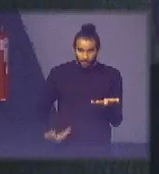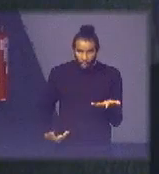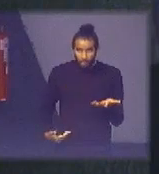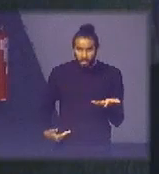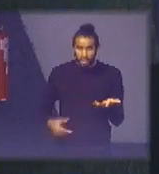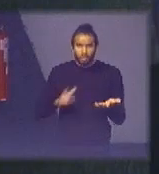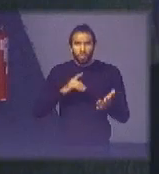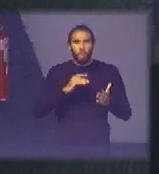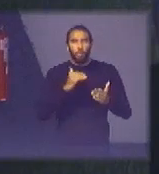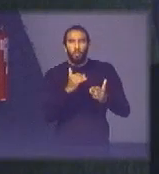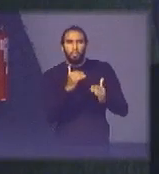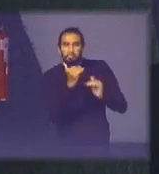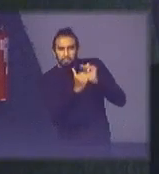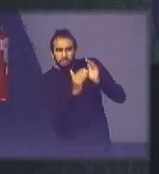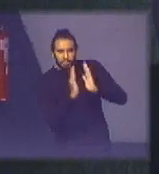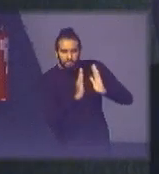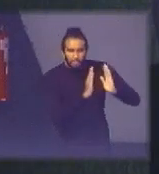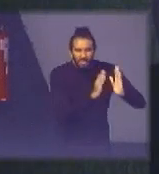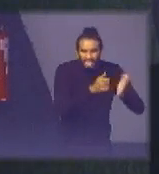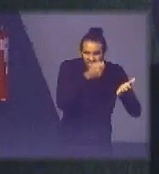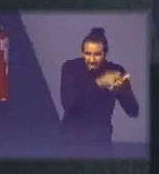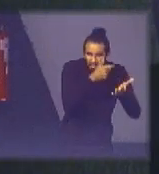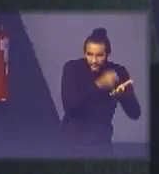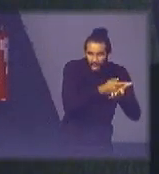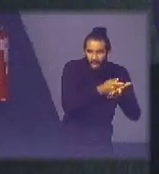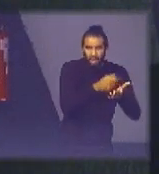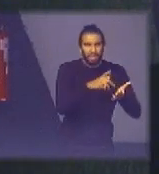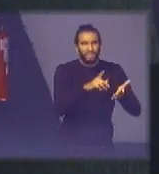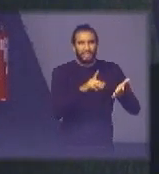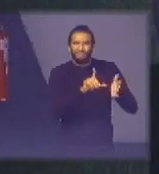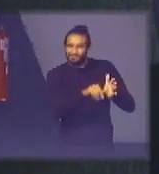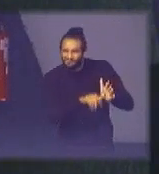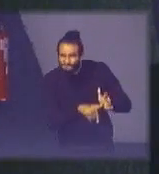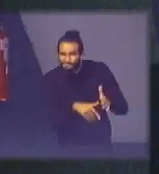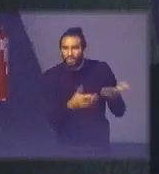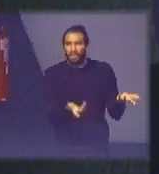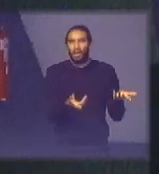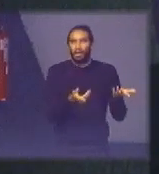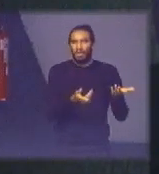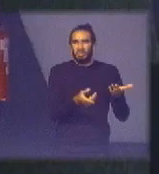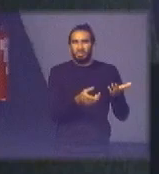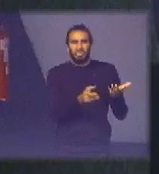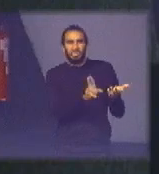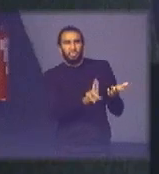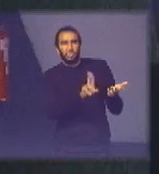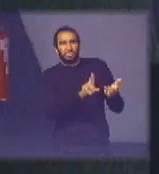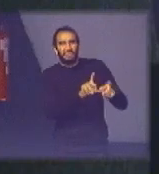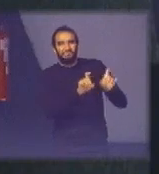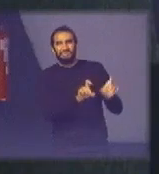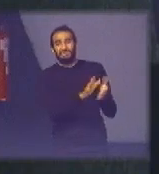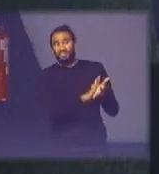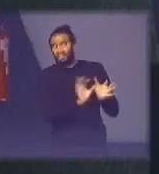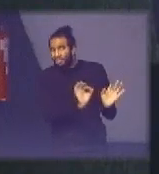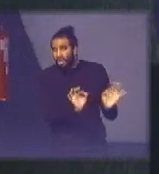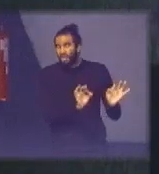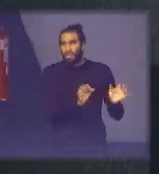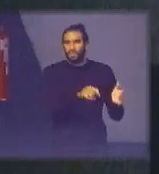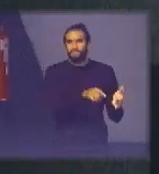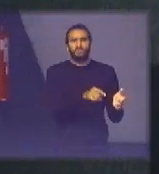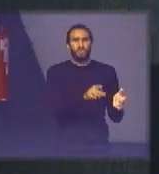só o processo de compras que está nesse mundo analógico ainda hoje nesse mundo em que reina a arbitrariedade em certo